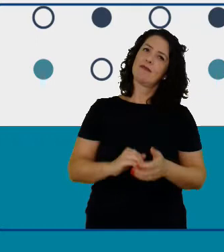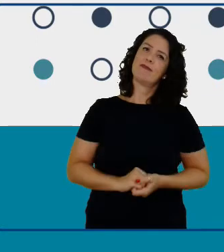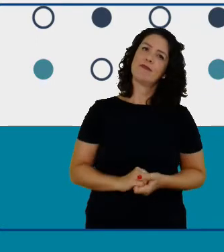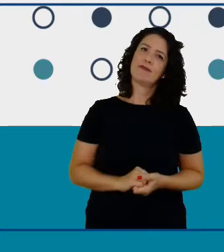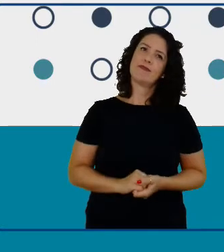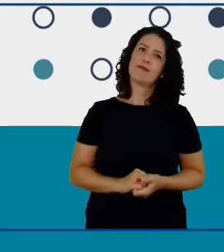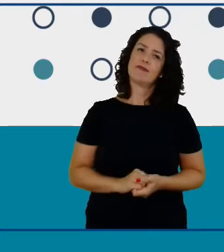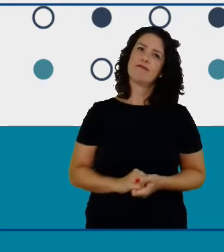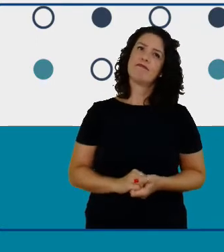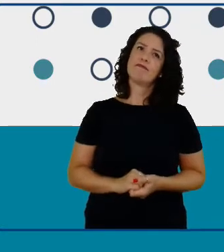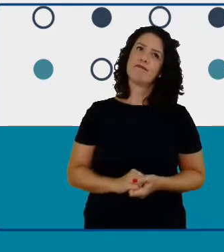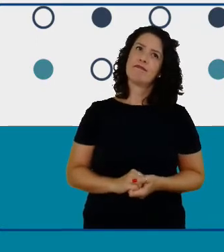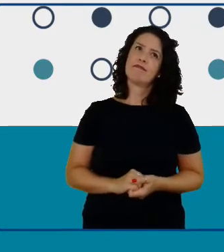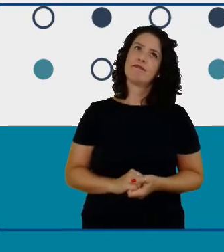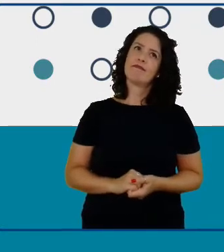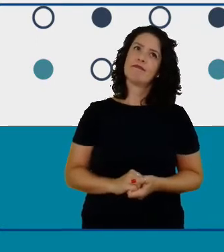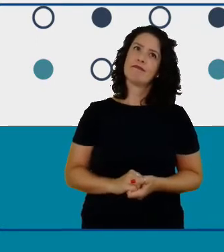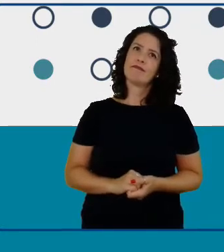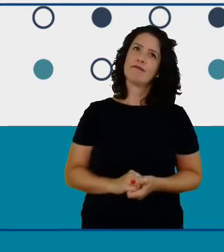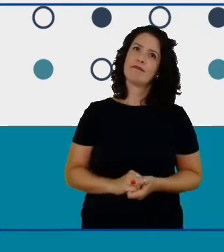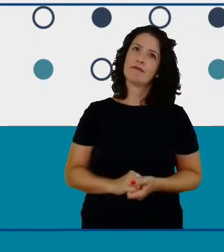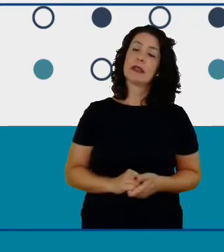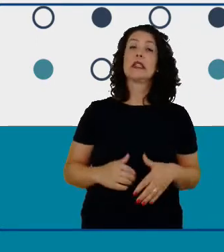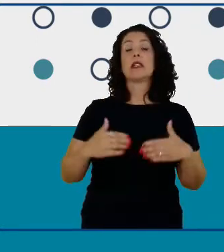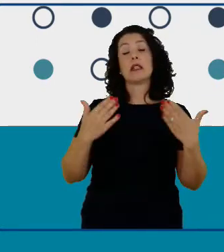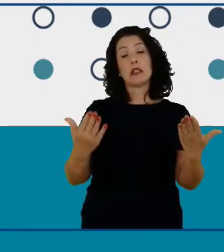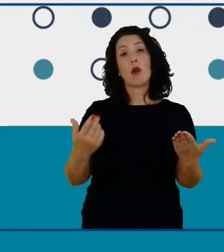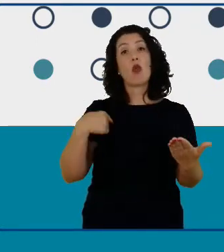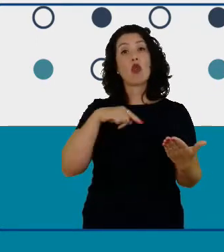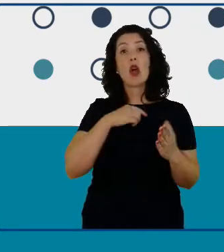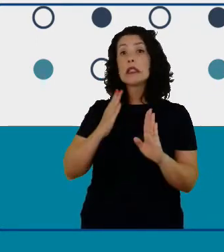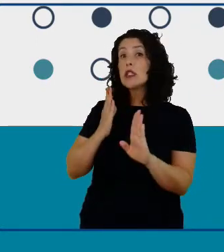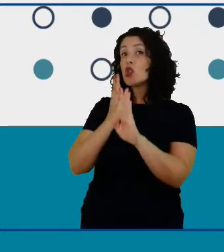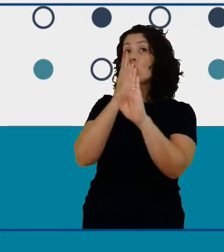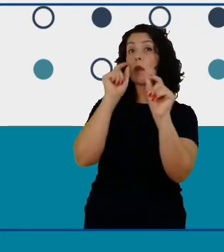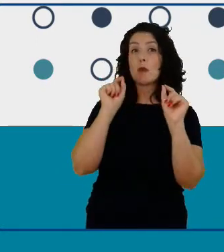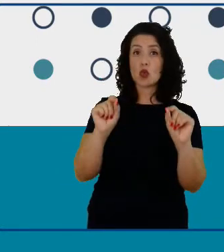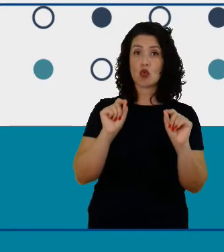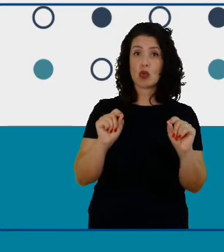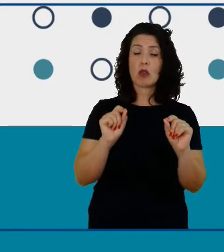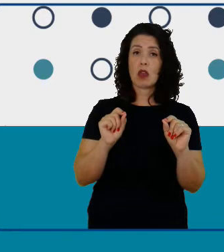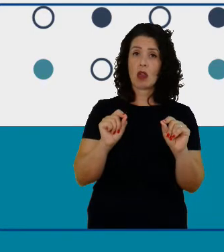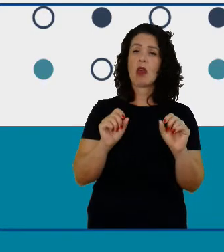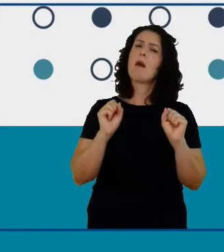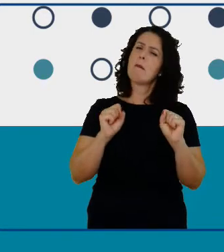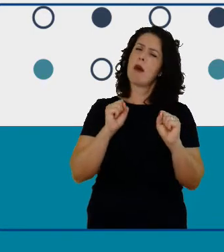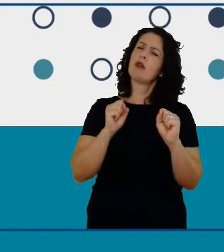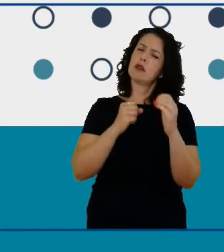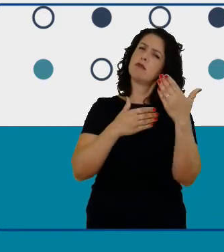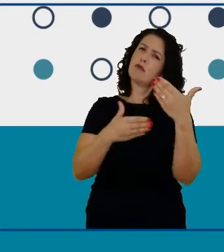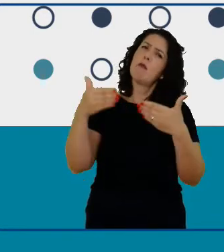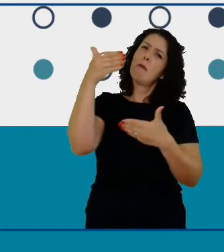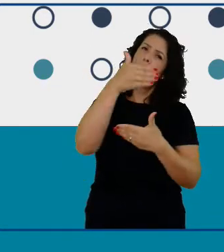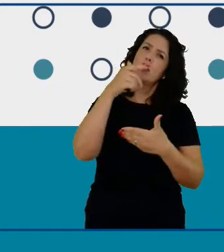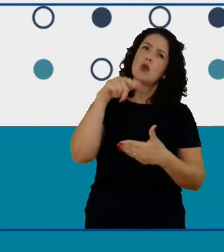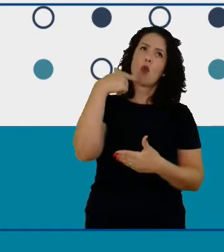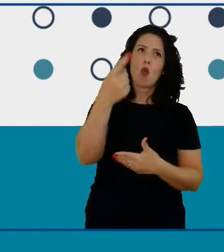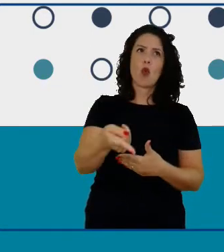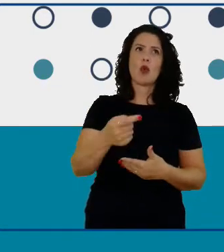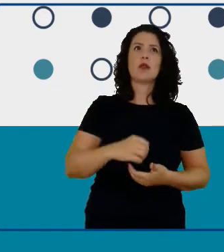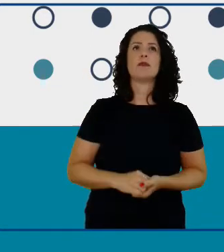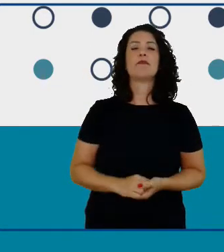então é isso que principalmente nós descobrimos então a gente pode até passar para o próximo muito obrigado